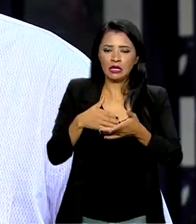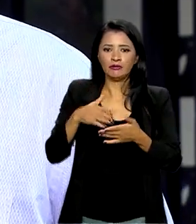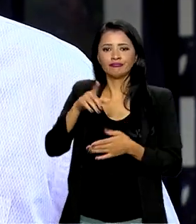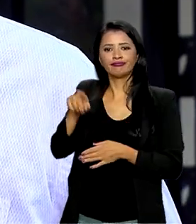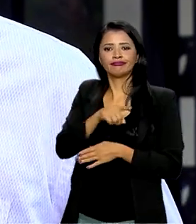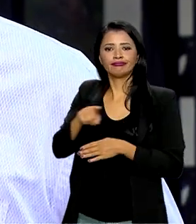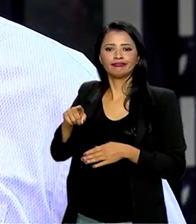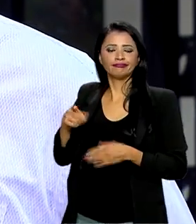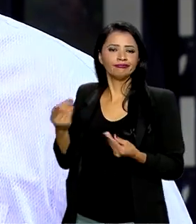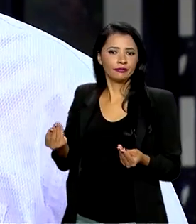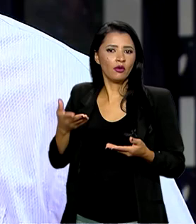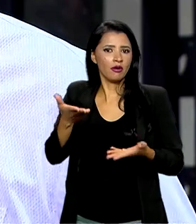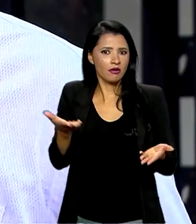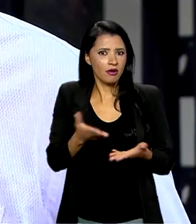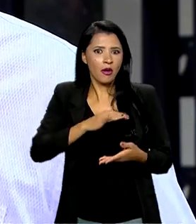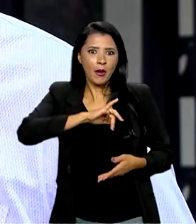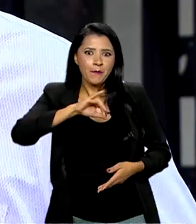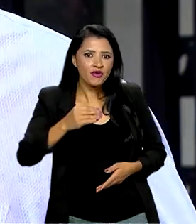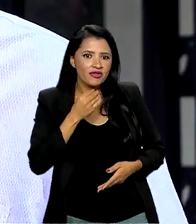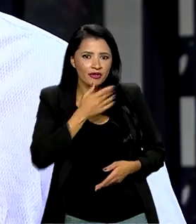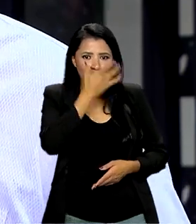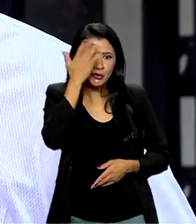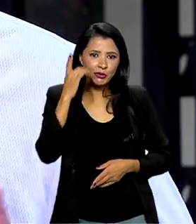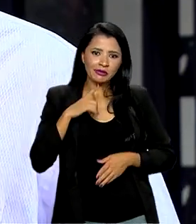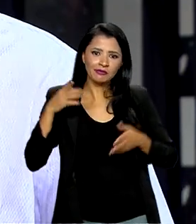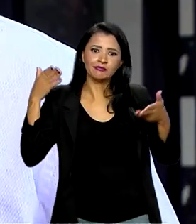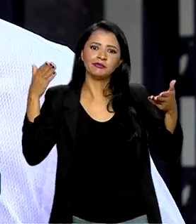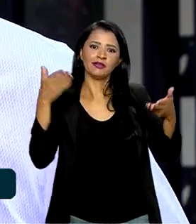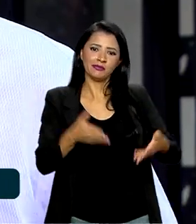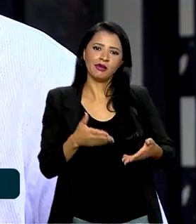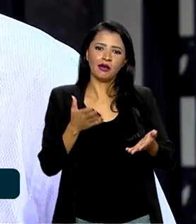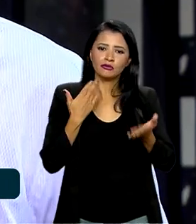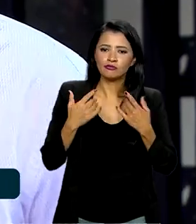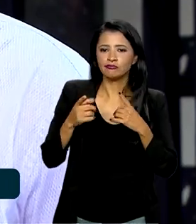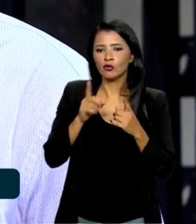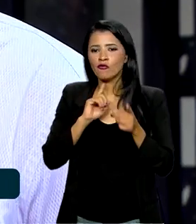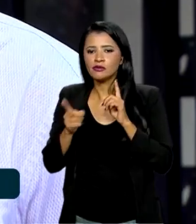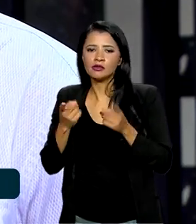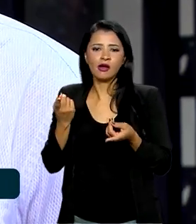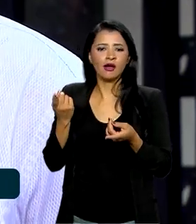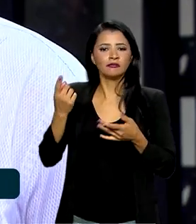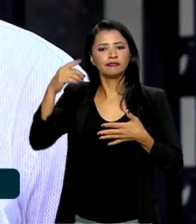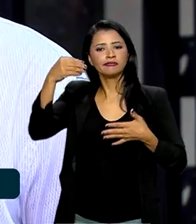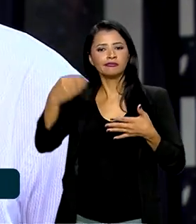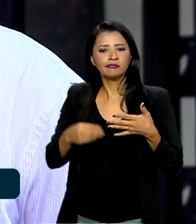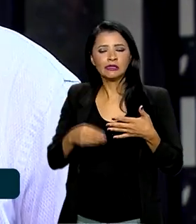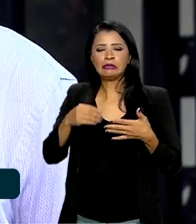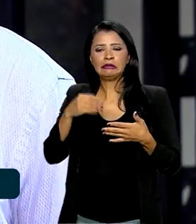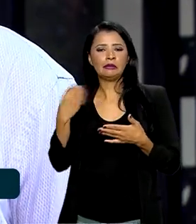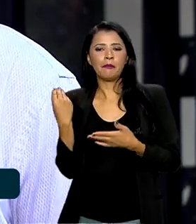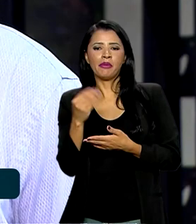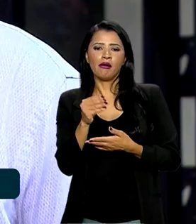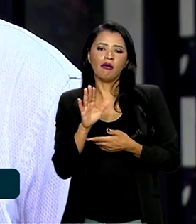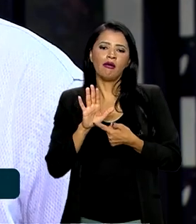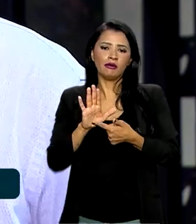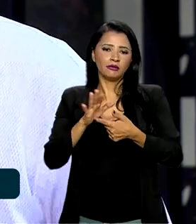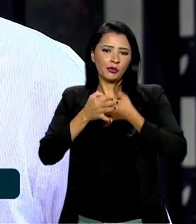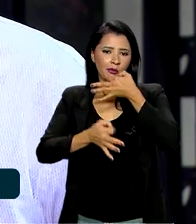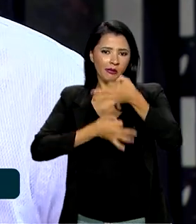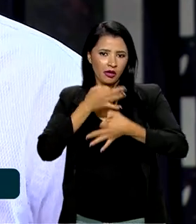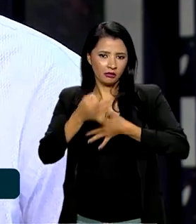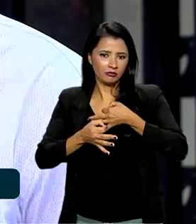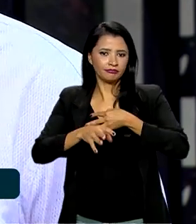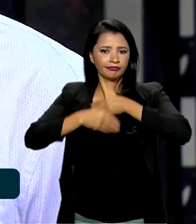Então, é uma oportunidade que as pessoas estão tendo de participar, de dialogar, de colocar as suas ideias e as suas contribuições.